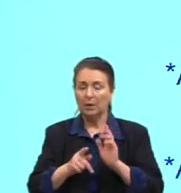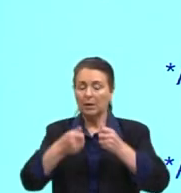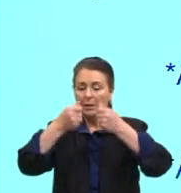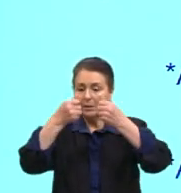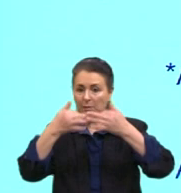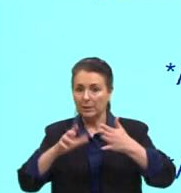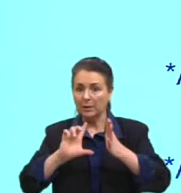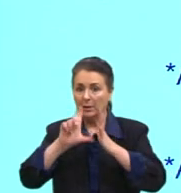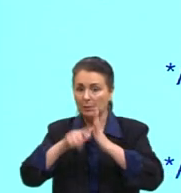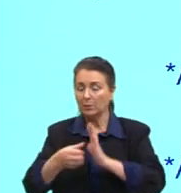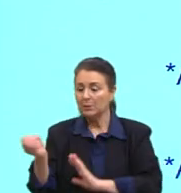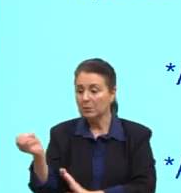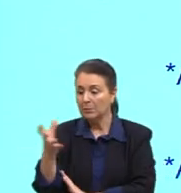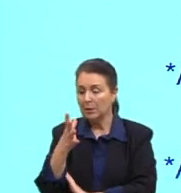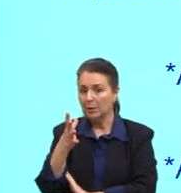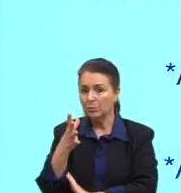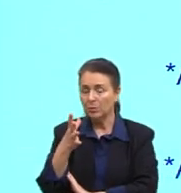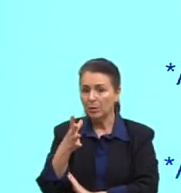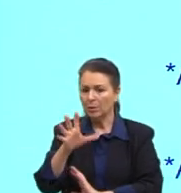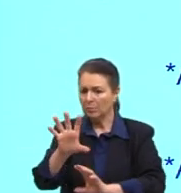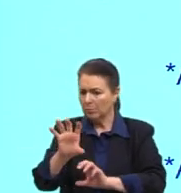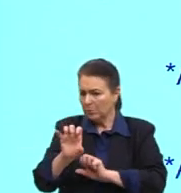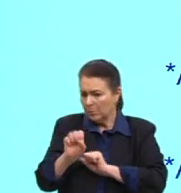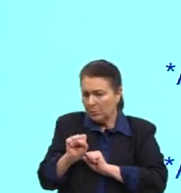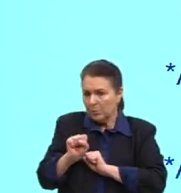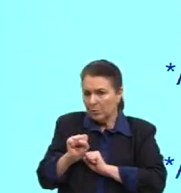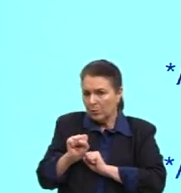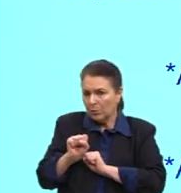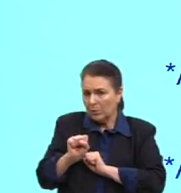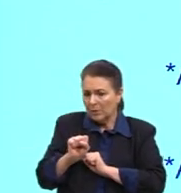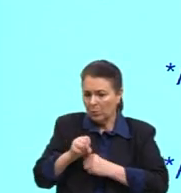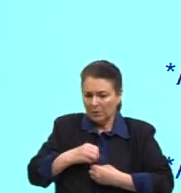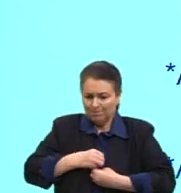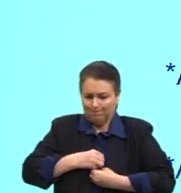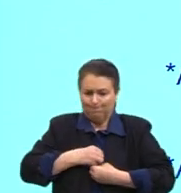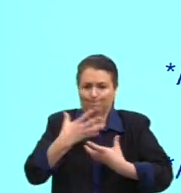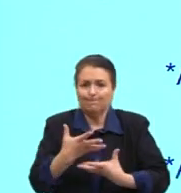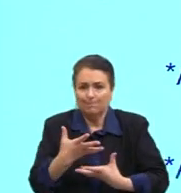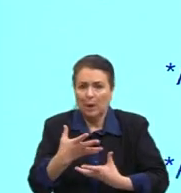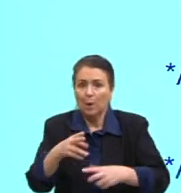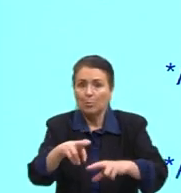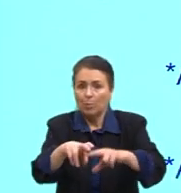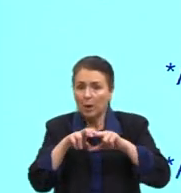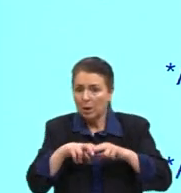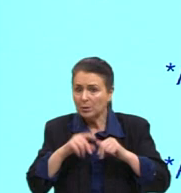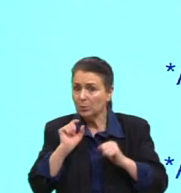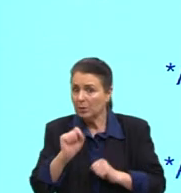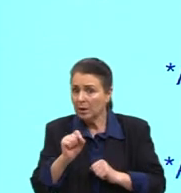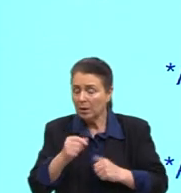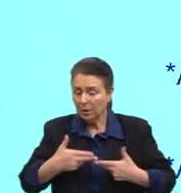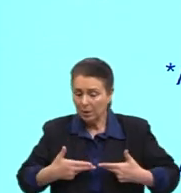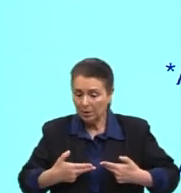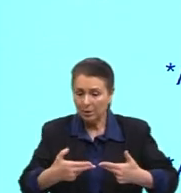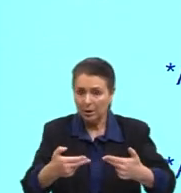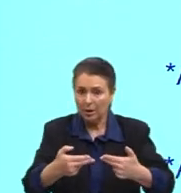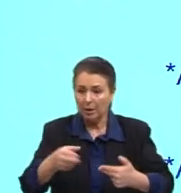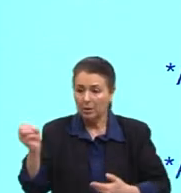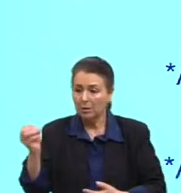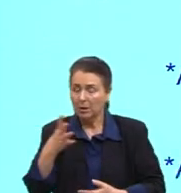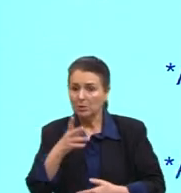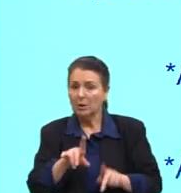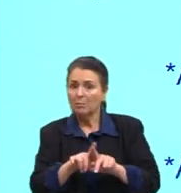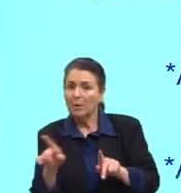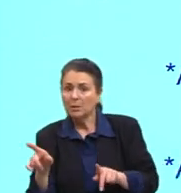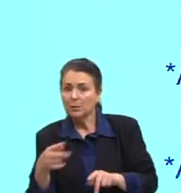ocorreu um refreamento dos impulsos. Devido às guerras e aos problemas da modernidade. Mas não que isso seja